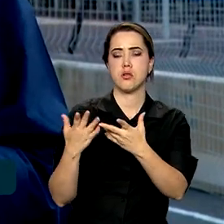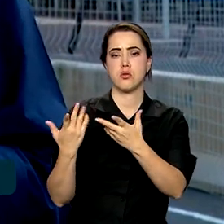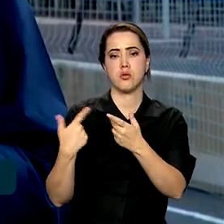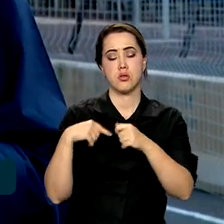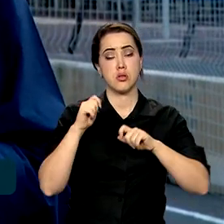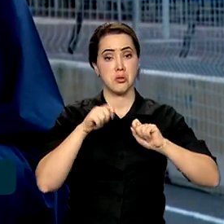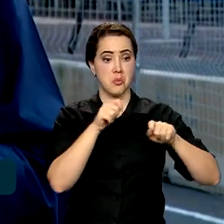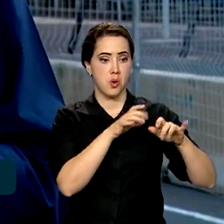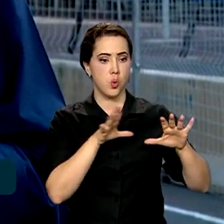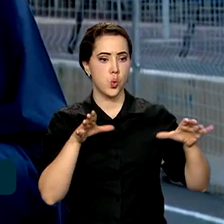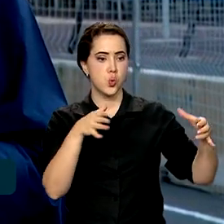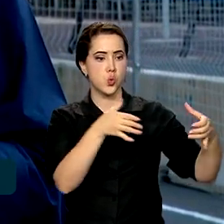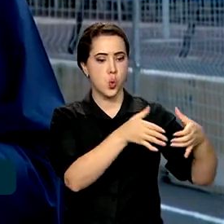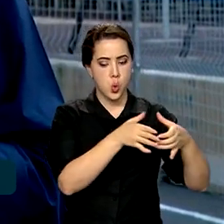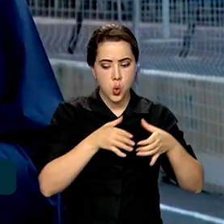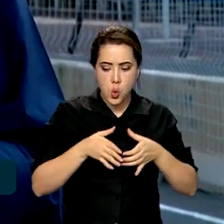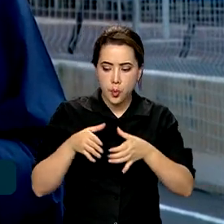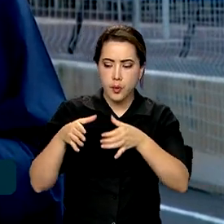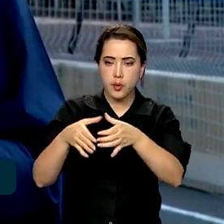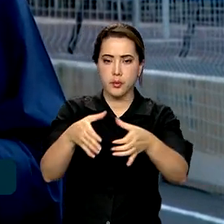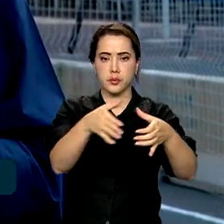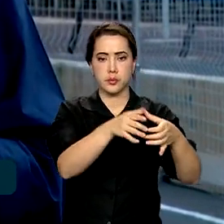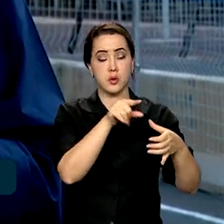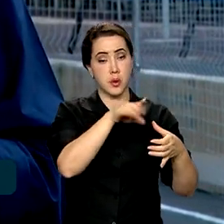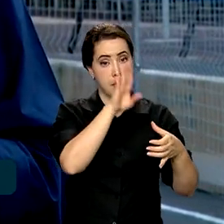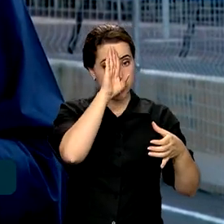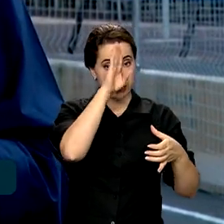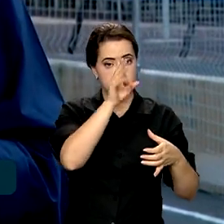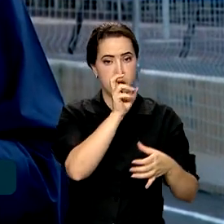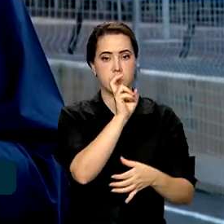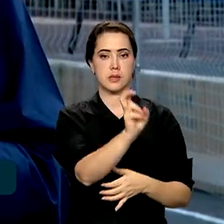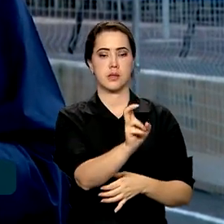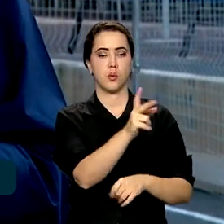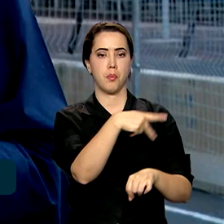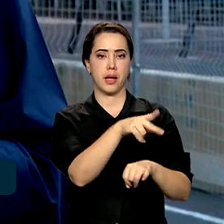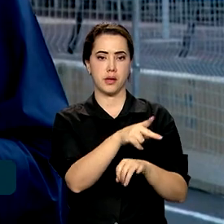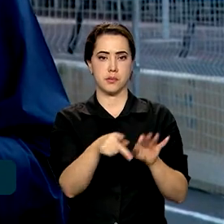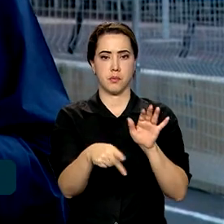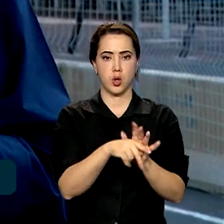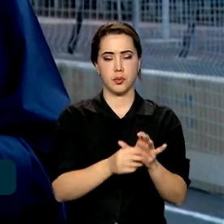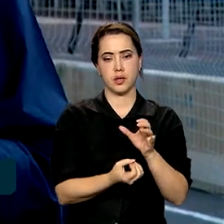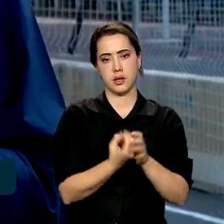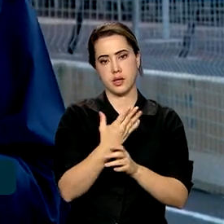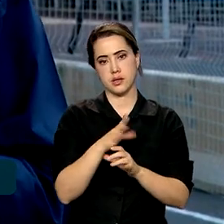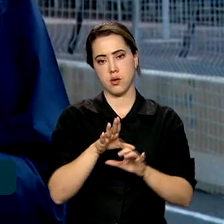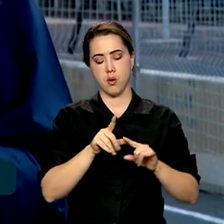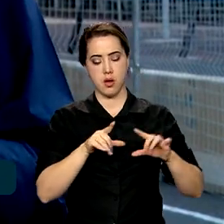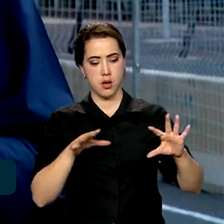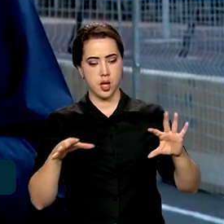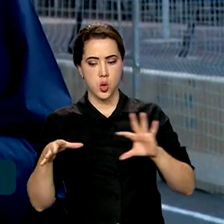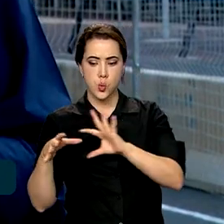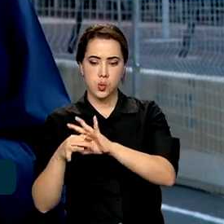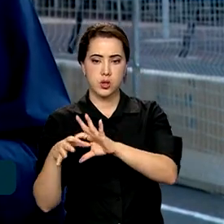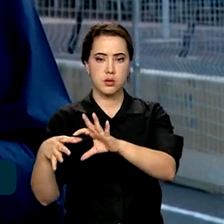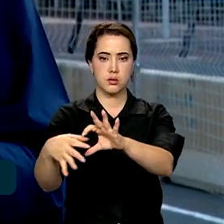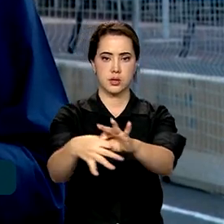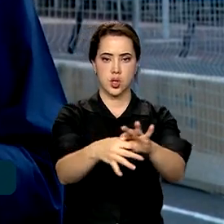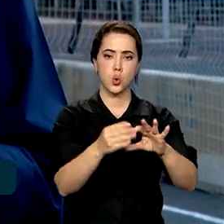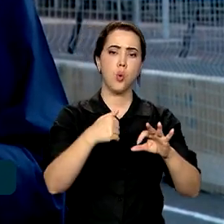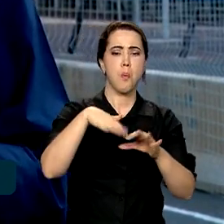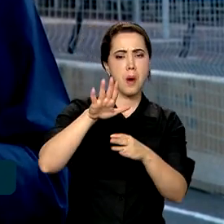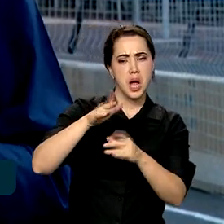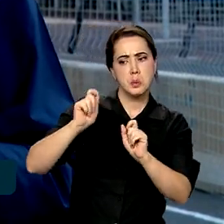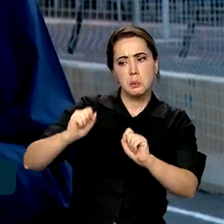chama de círculos concêntricos. No centro estariam os cinco países originais e, em volta, com mais ou menos influência,